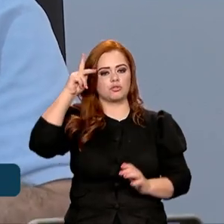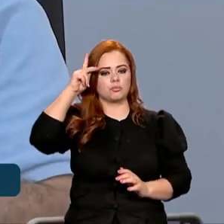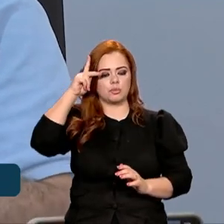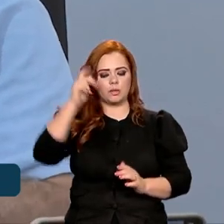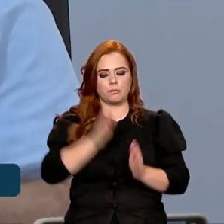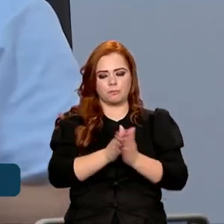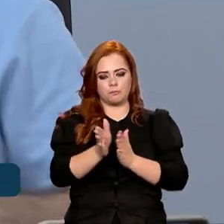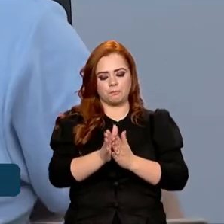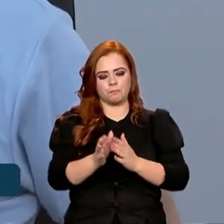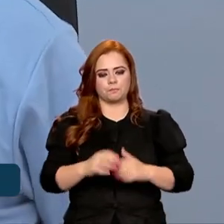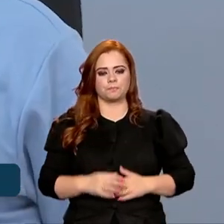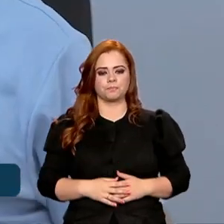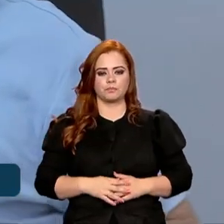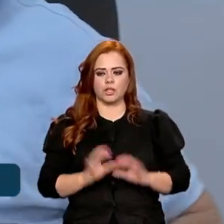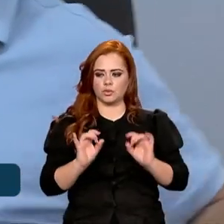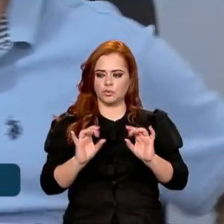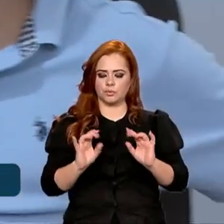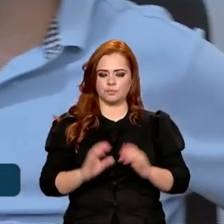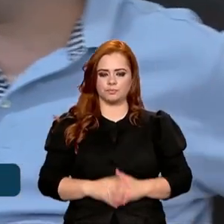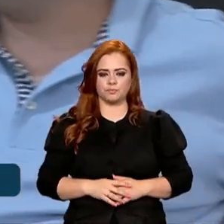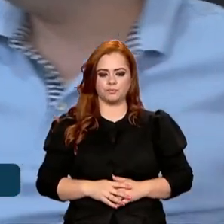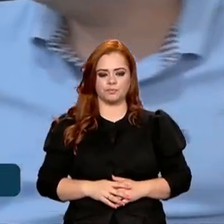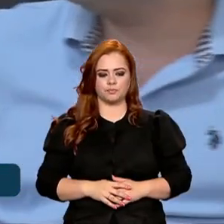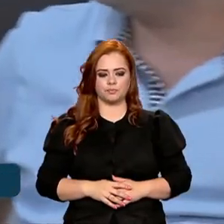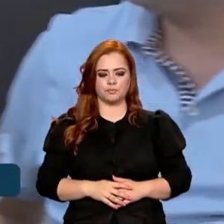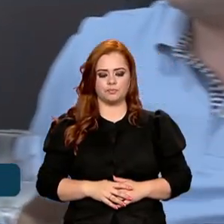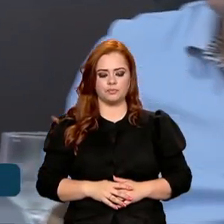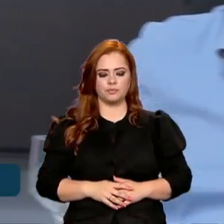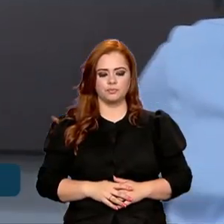É isso, gente? É importante também